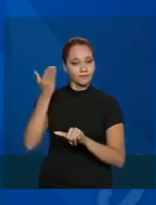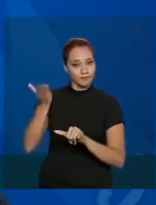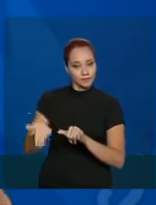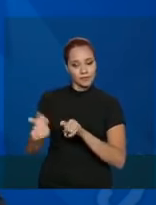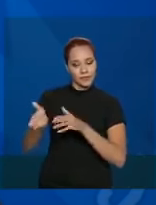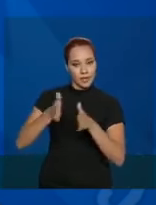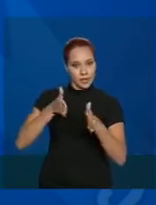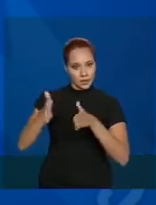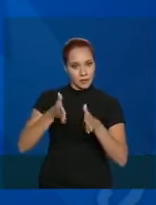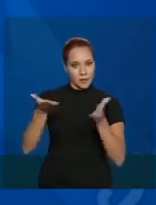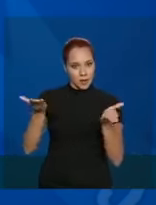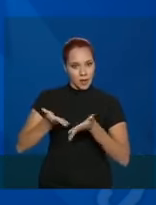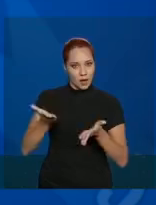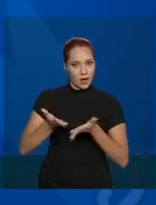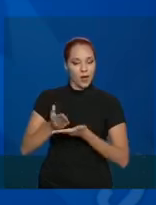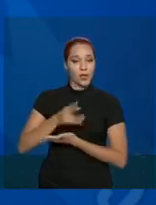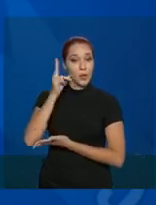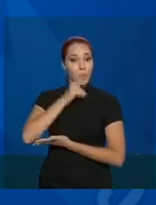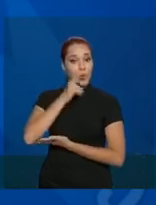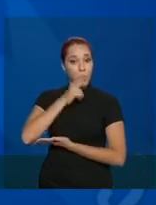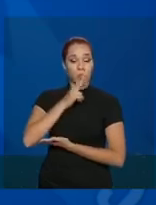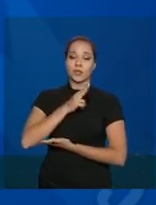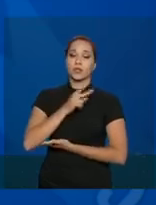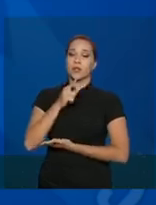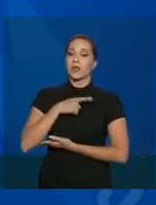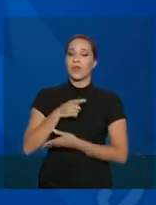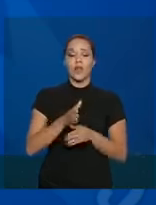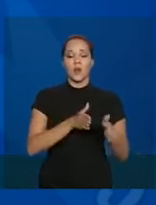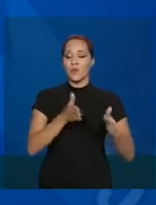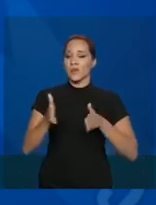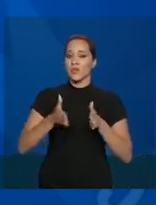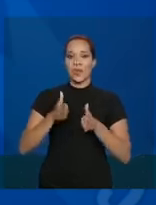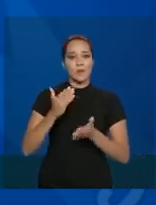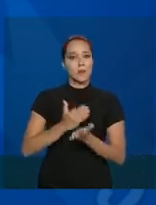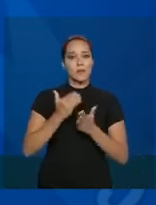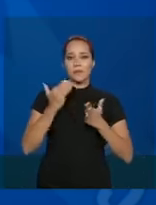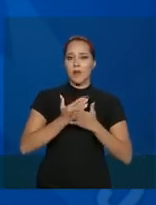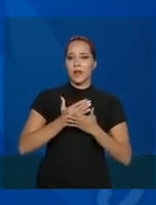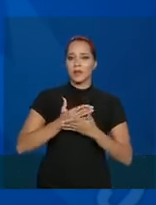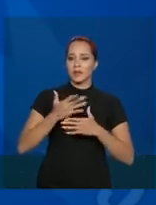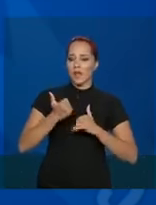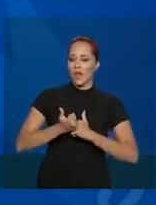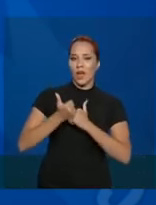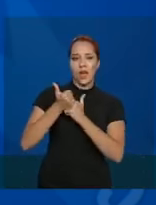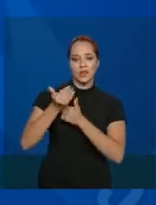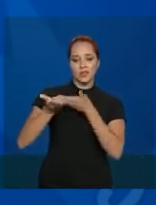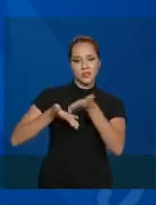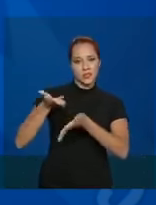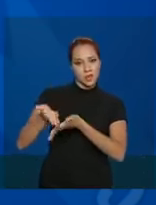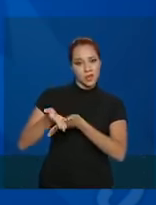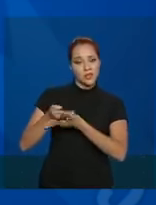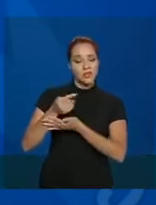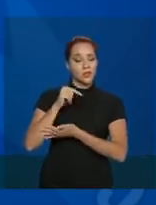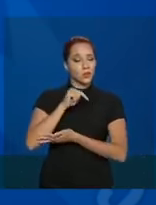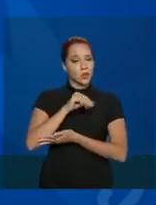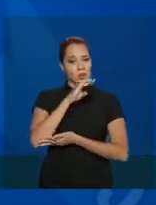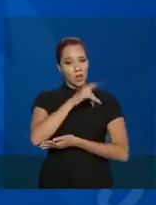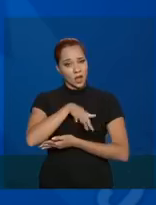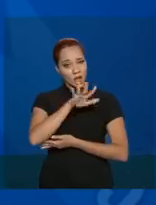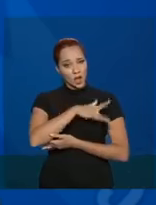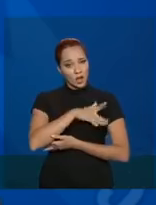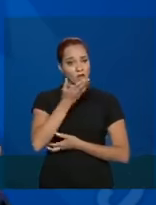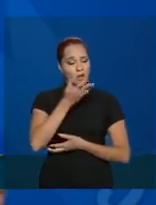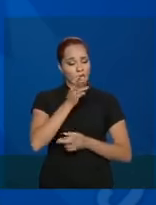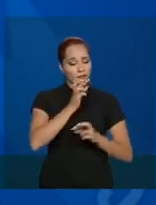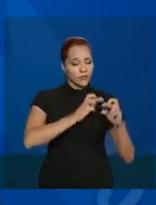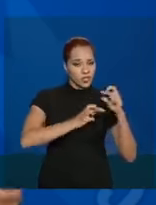etapa agora da emergência, ela é uma etapa muito mais da assistência do que da vigilância. Mas eu